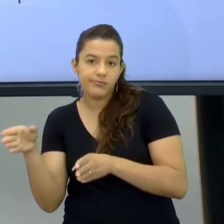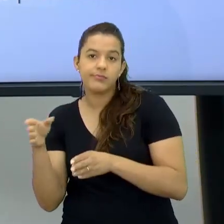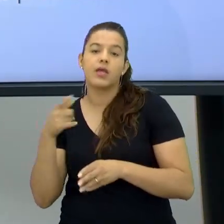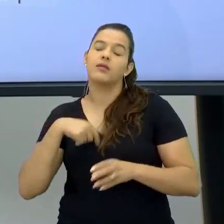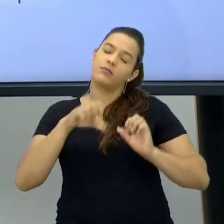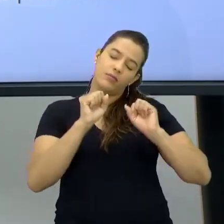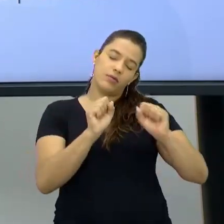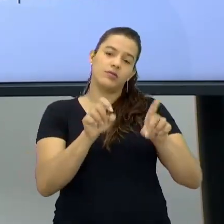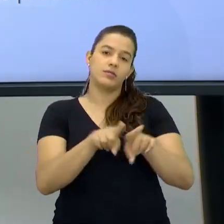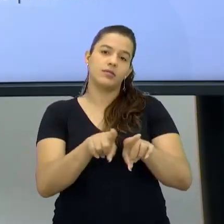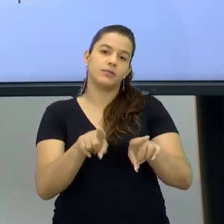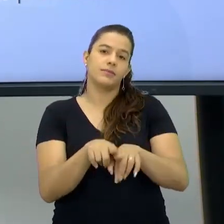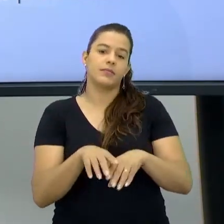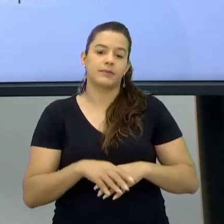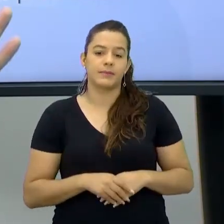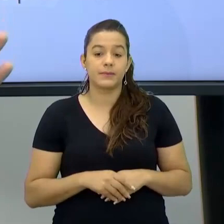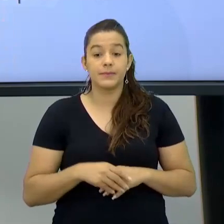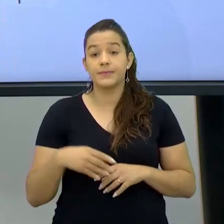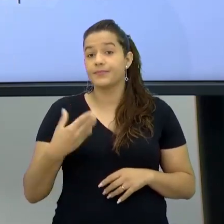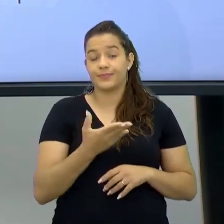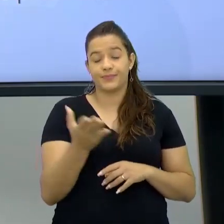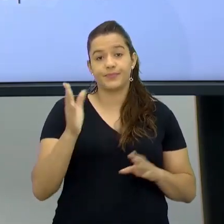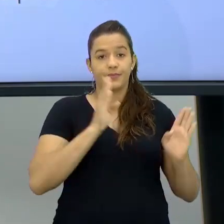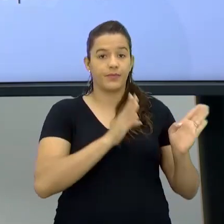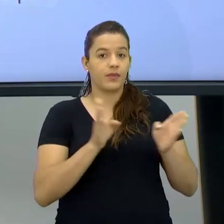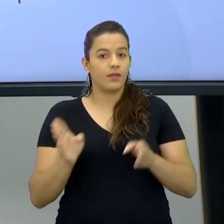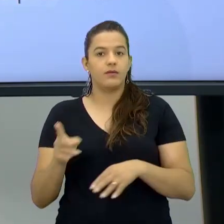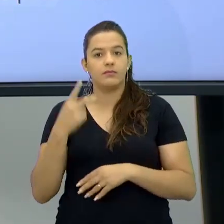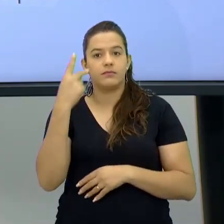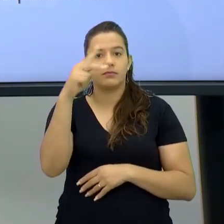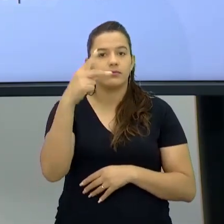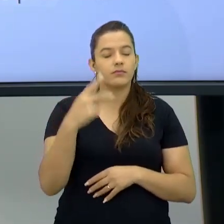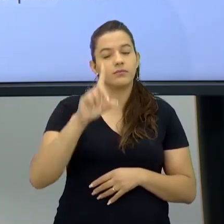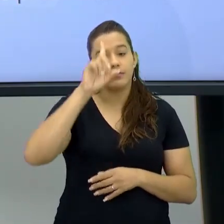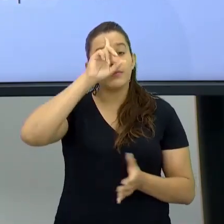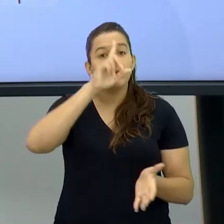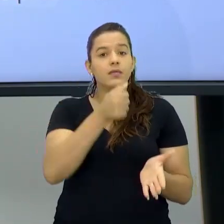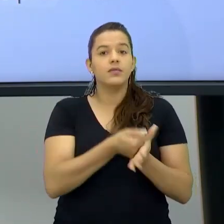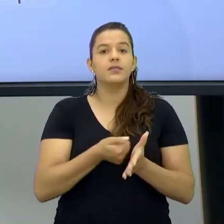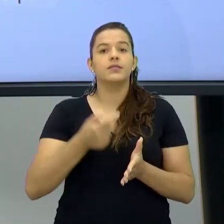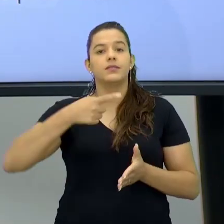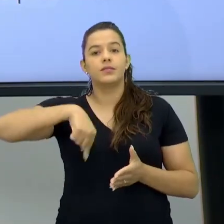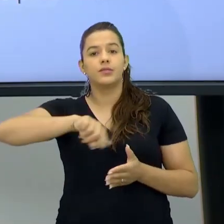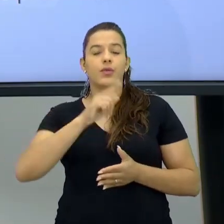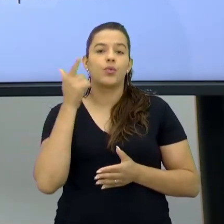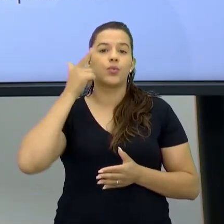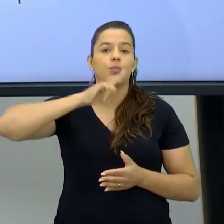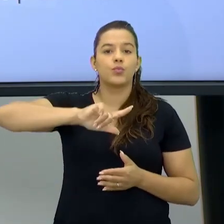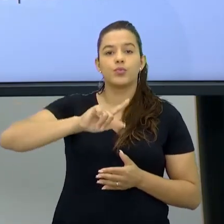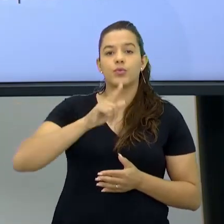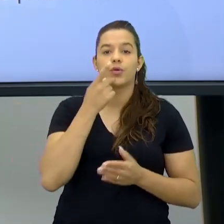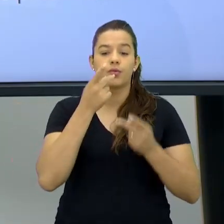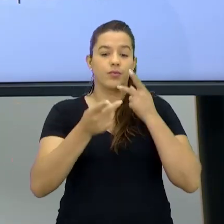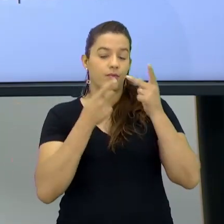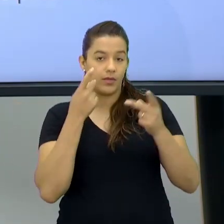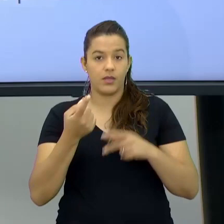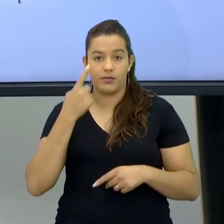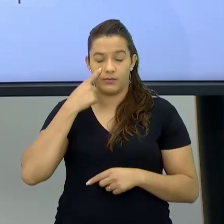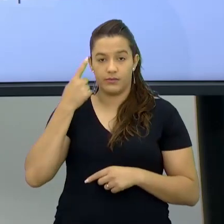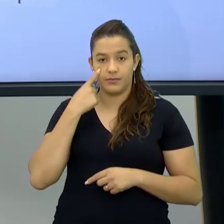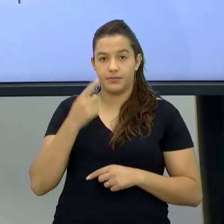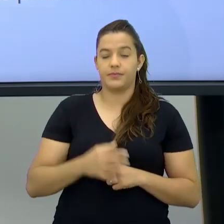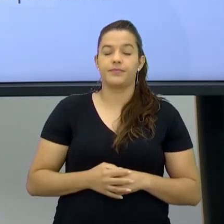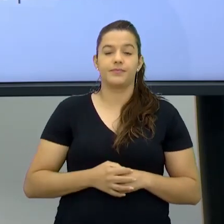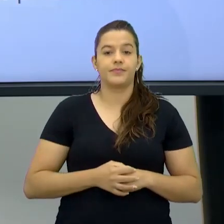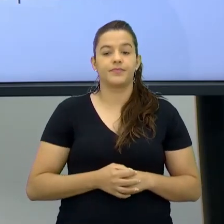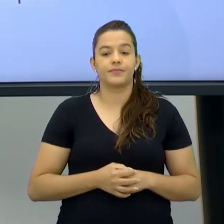pode também Eles podem A organização é por conta deles Então eles hoje conseguem falar Para a gente Assim como está lá no slide Vamos voltar lá um pouquinho